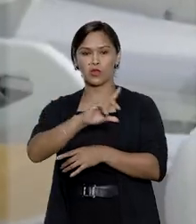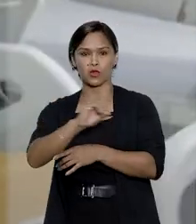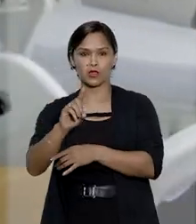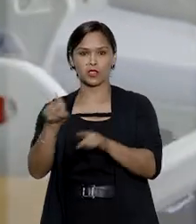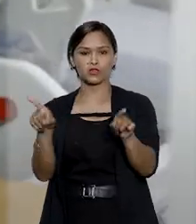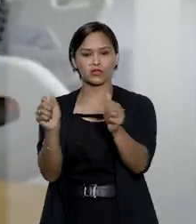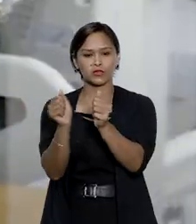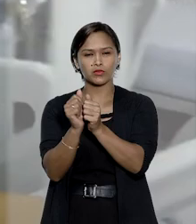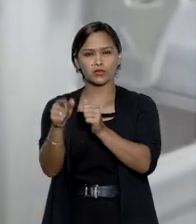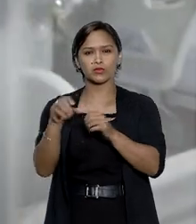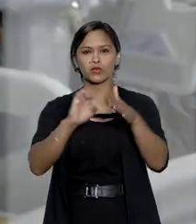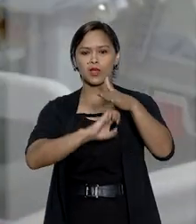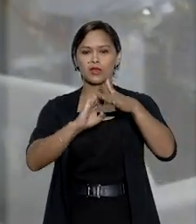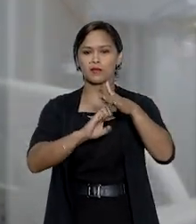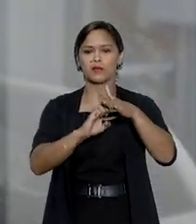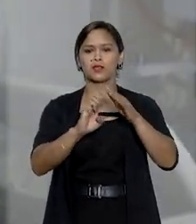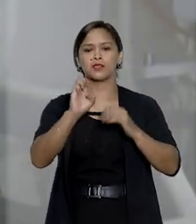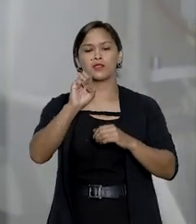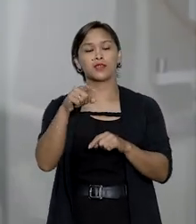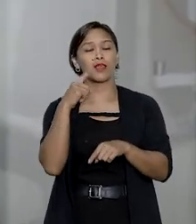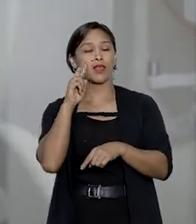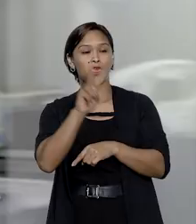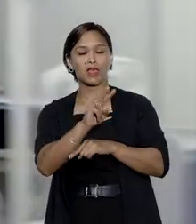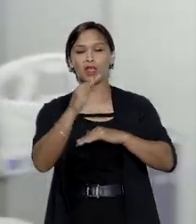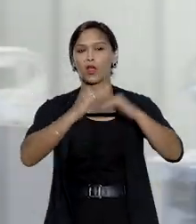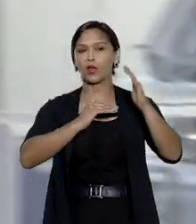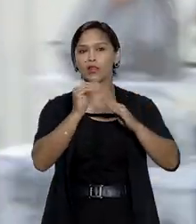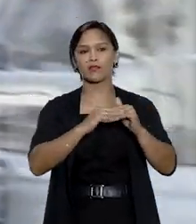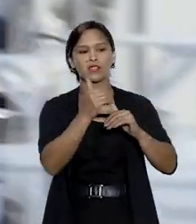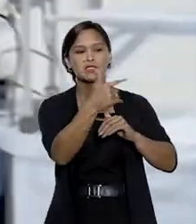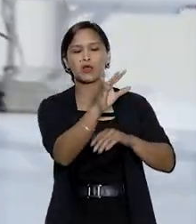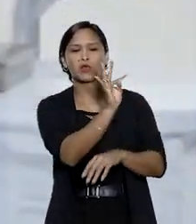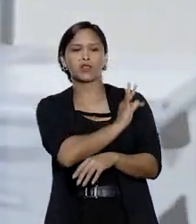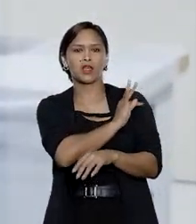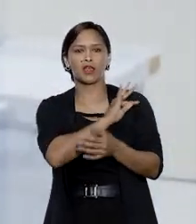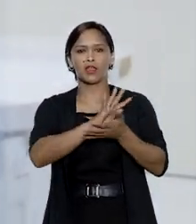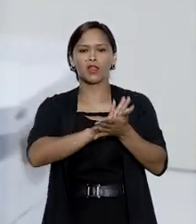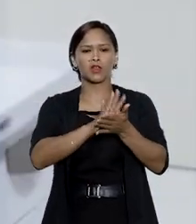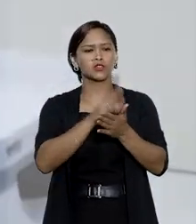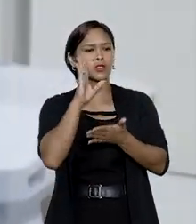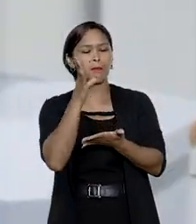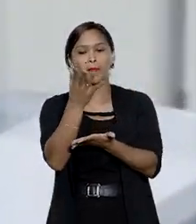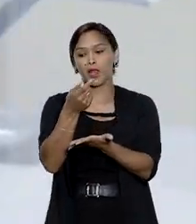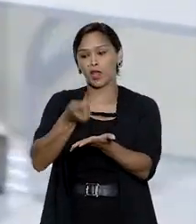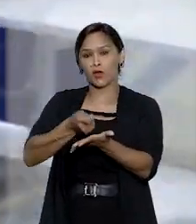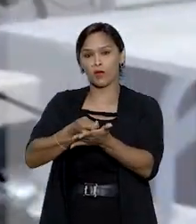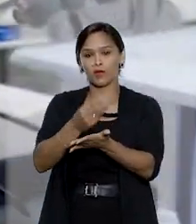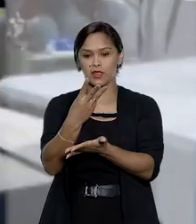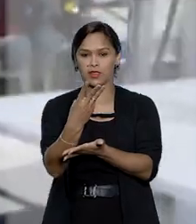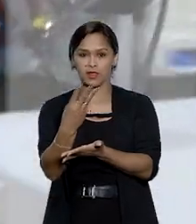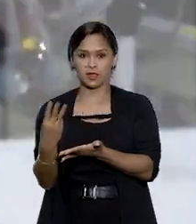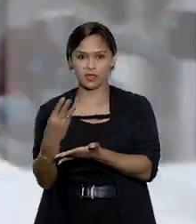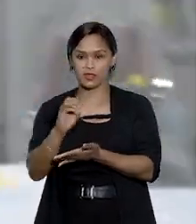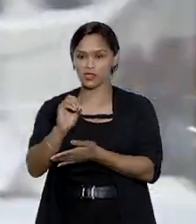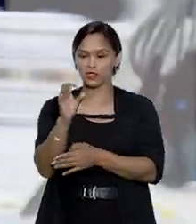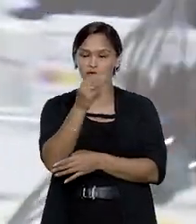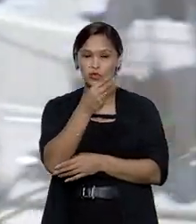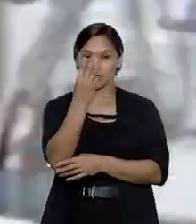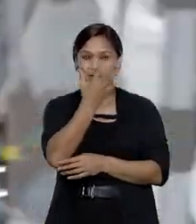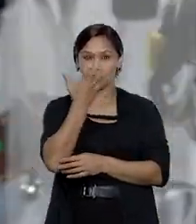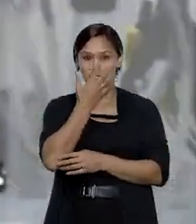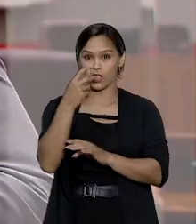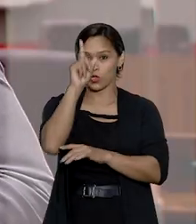junto à empresa em tese sem qualificação técnica para a aquisição de 300 ventiladores